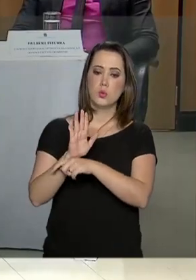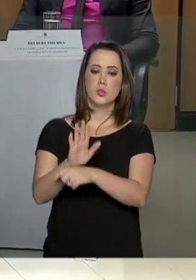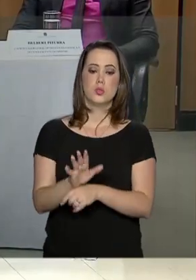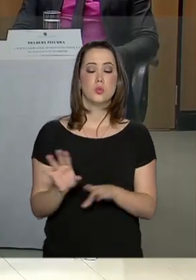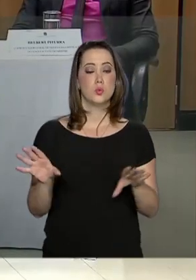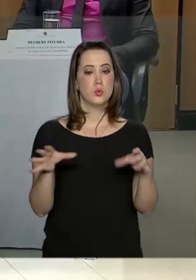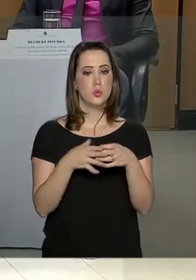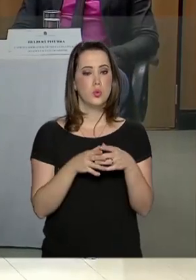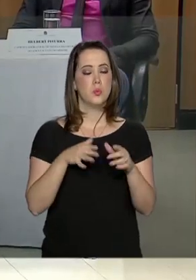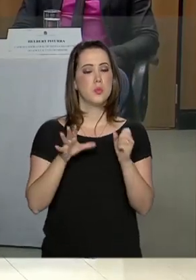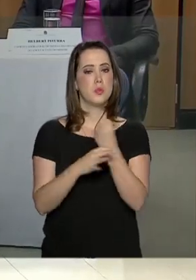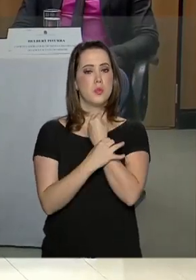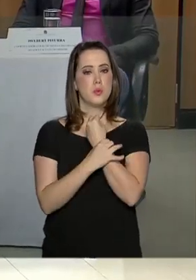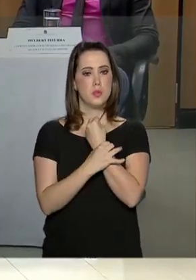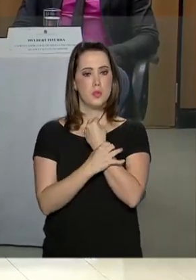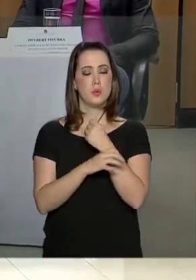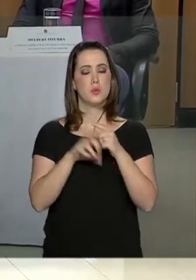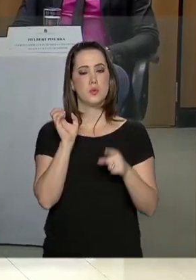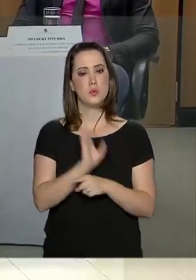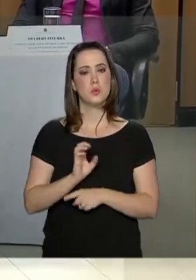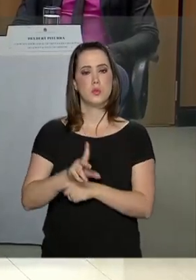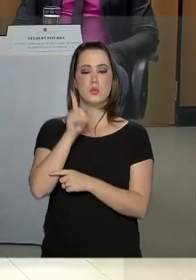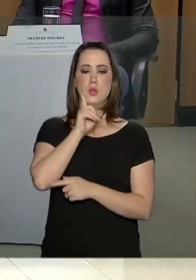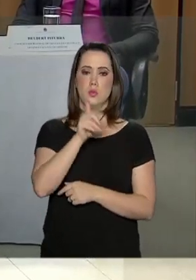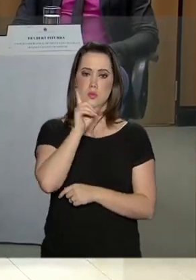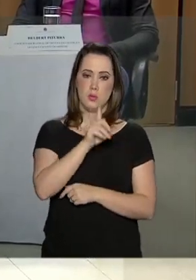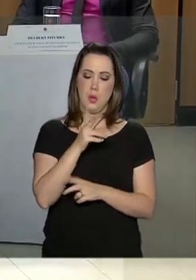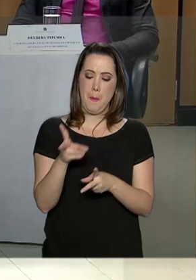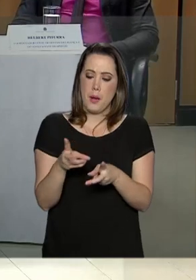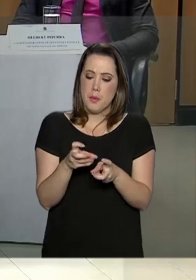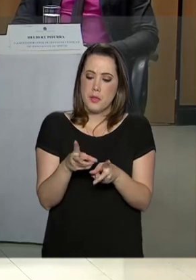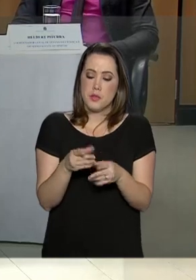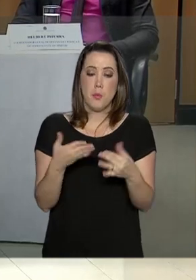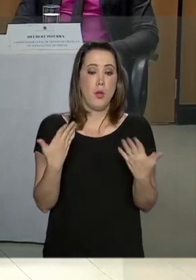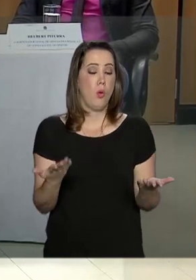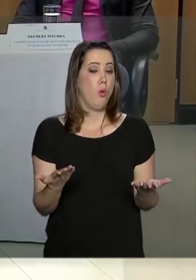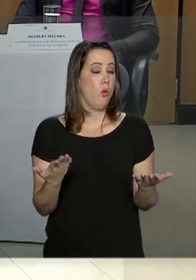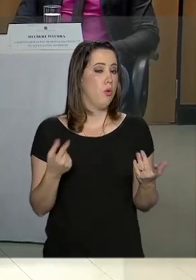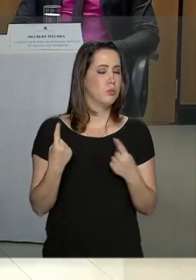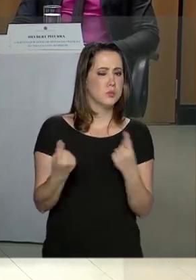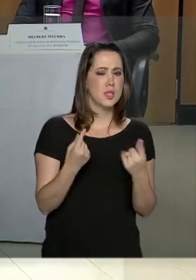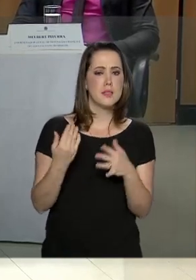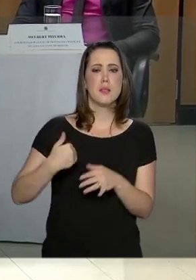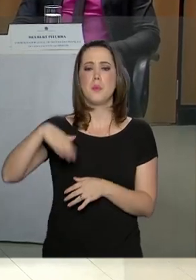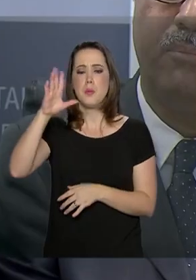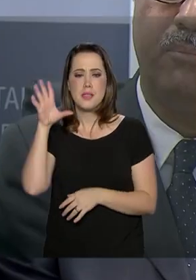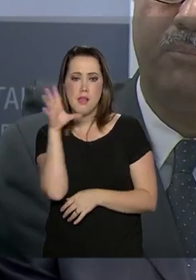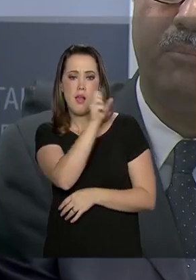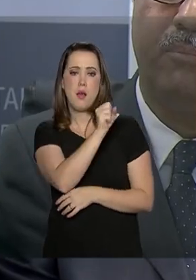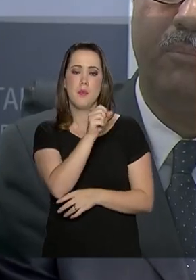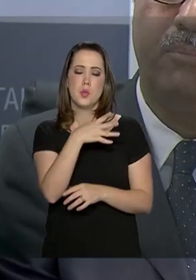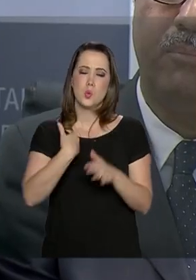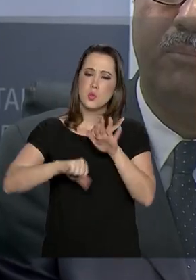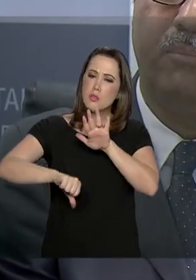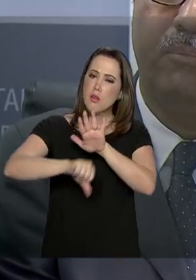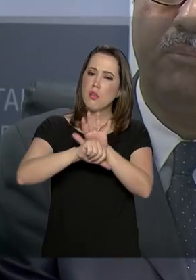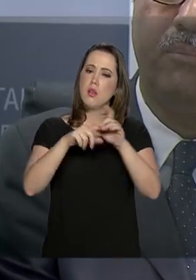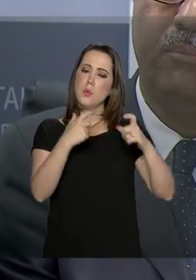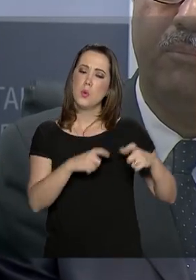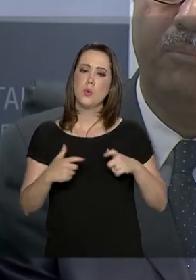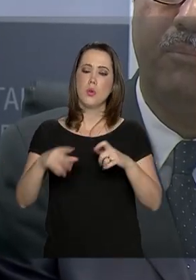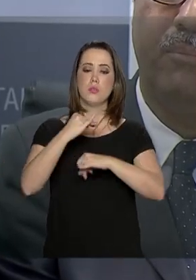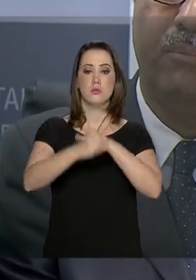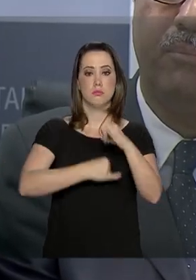de agentes de segurança dos Estados Unidos para identificar de forma cada vez mais rápida os crimes no ambiente